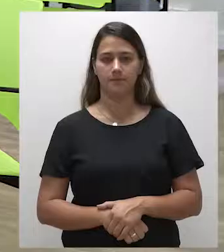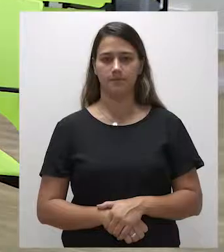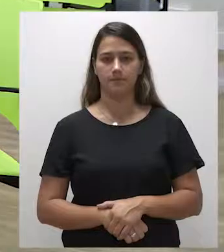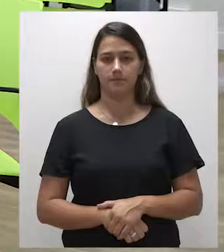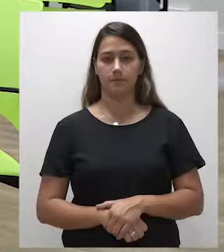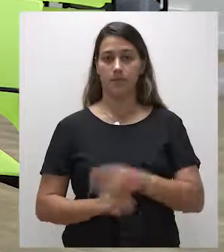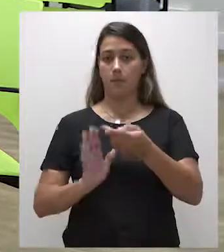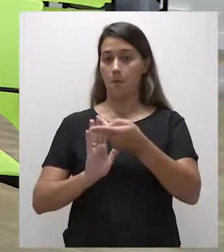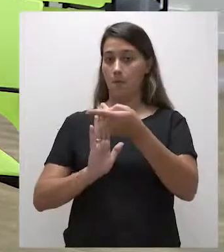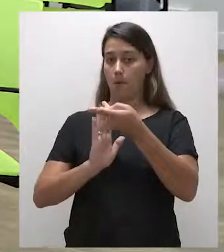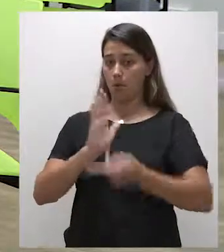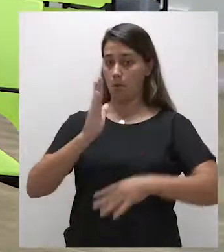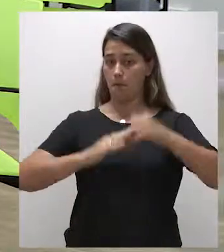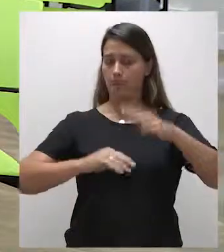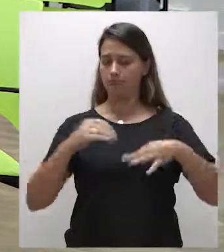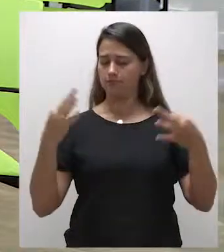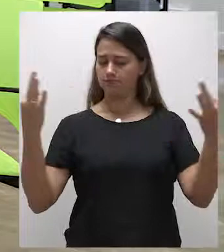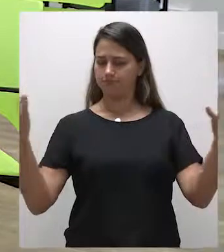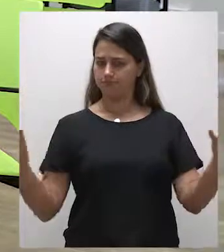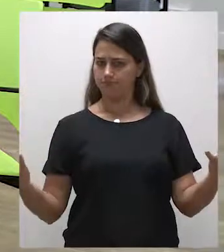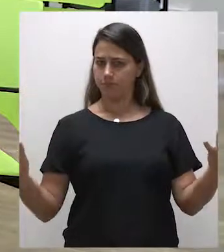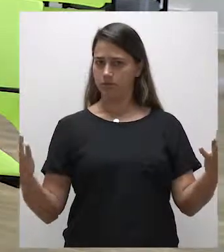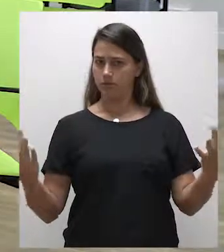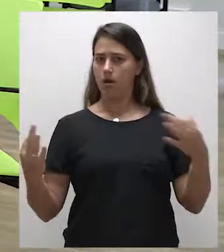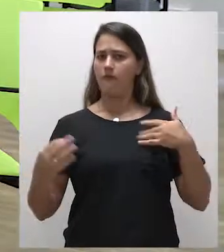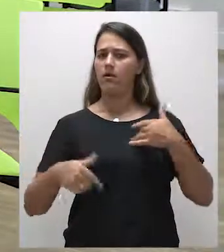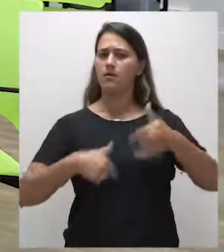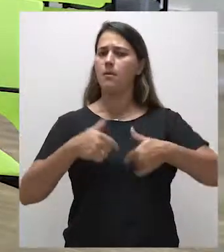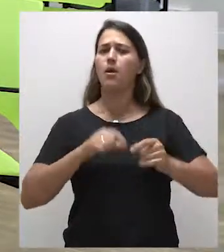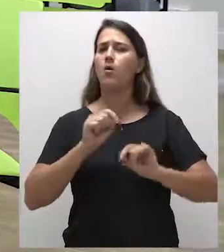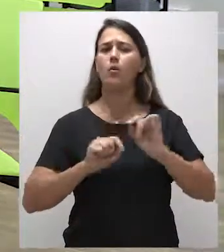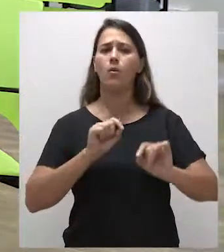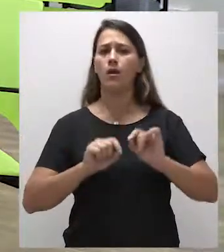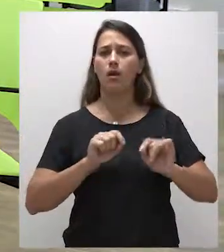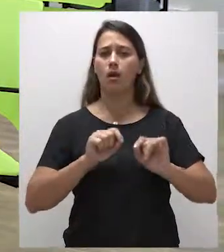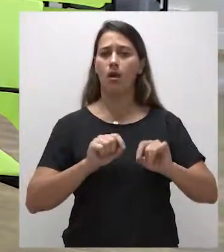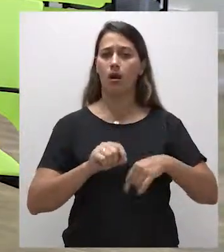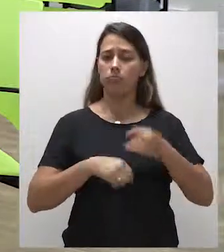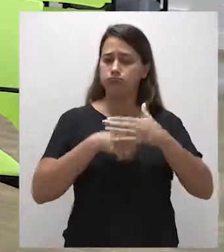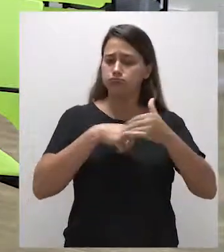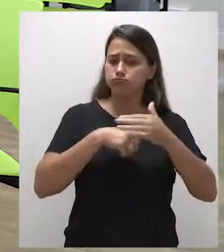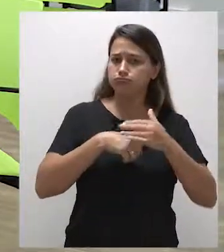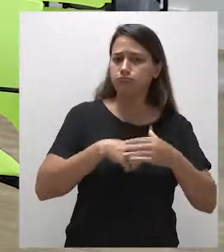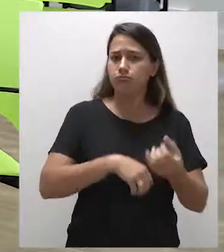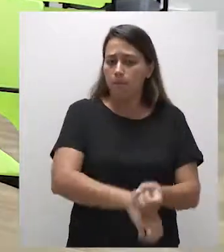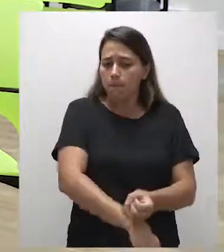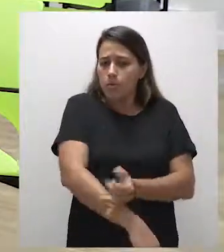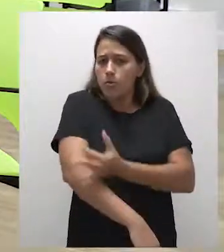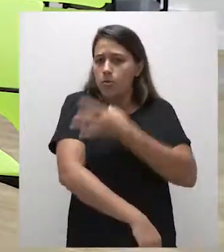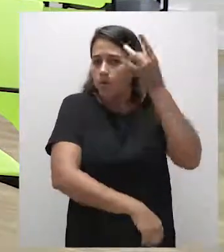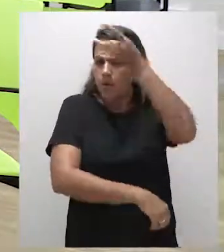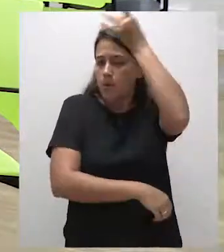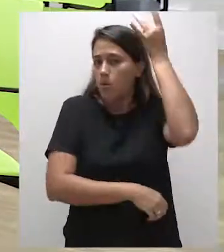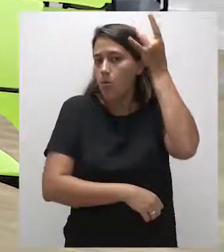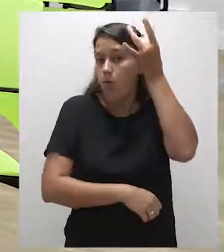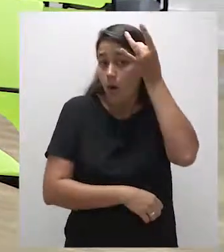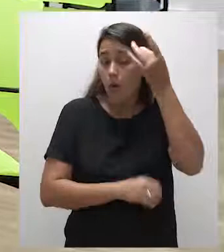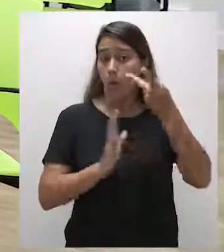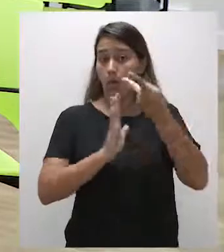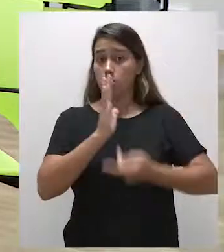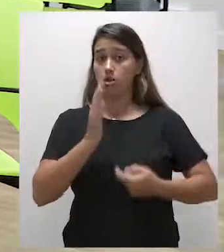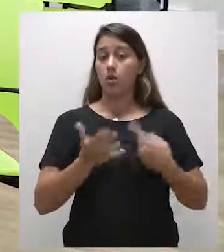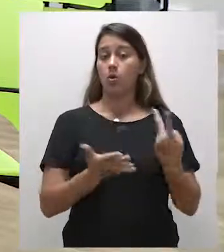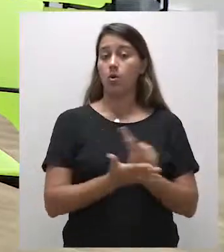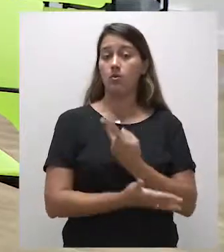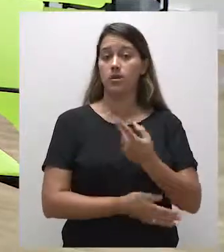O projeto Práticas de Meditação te ajuda a trabalhar aspectos afetivos, emocionais e espirituais. O projeto acontece todas as